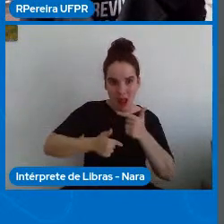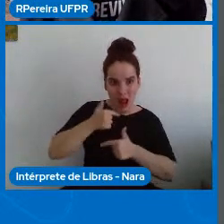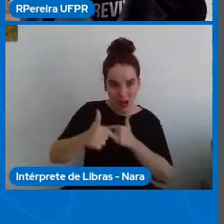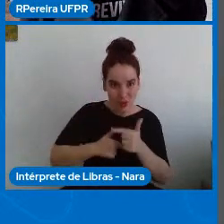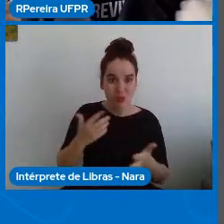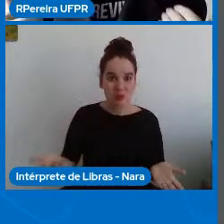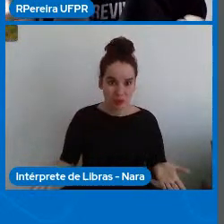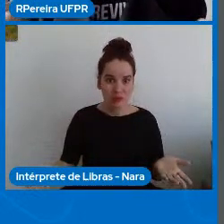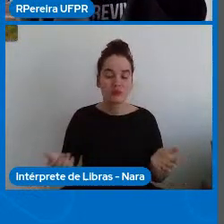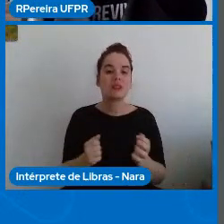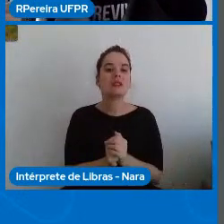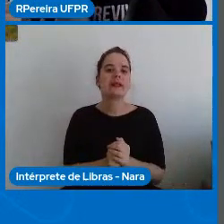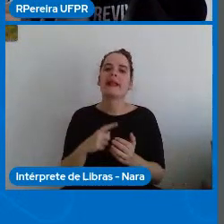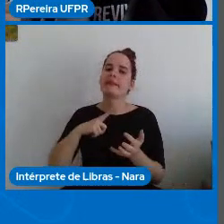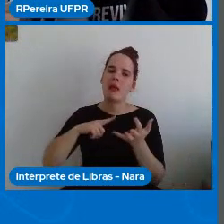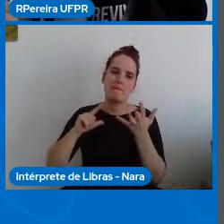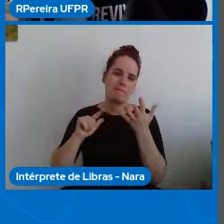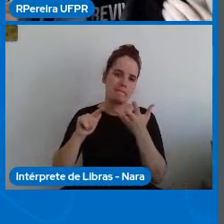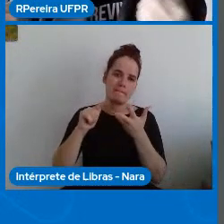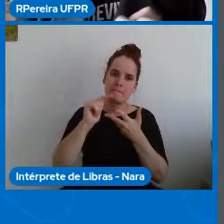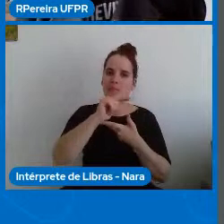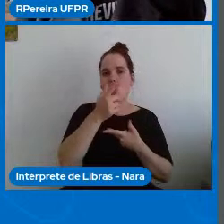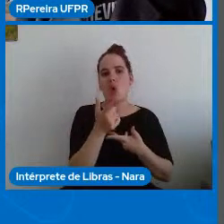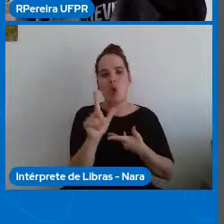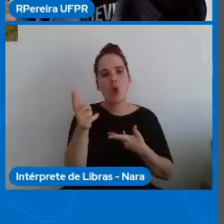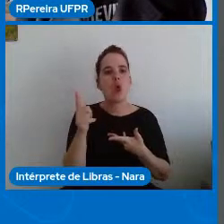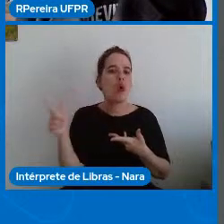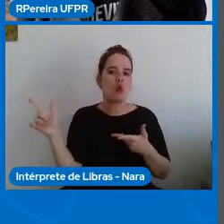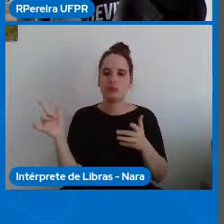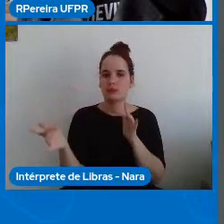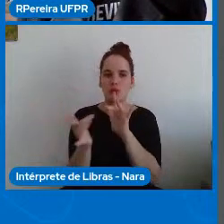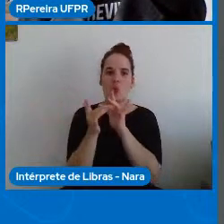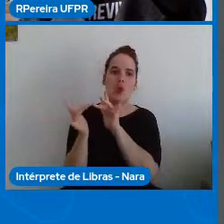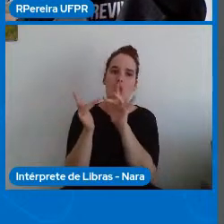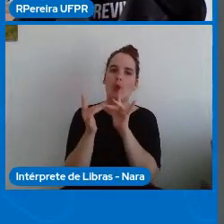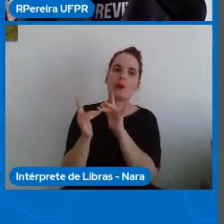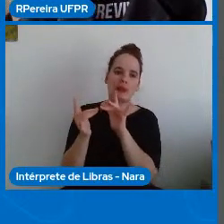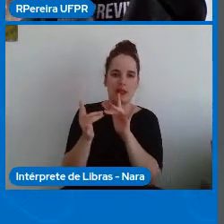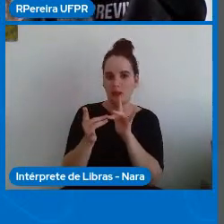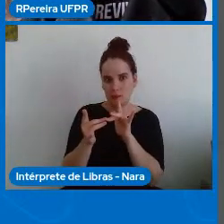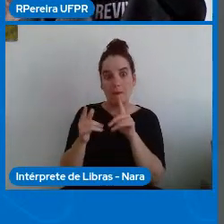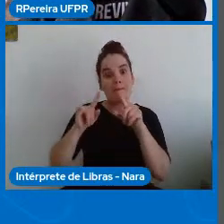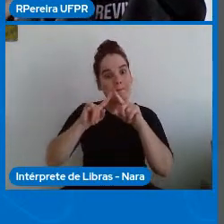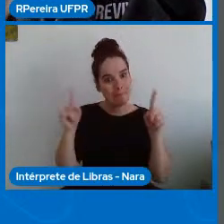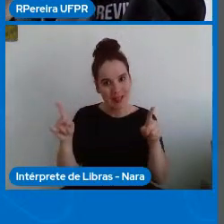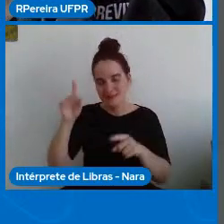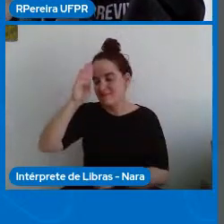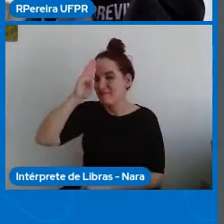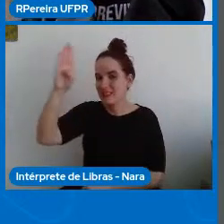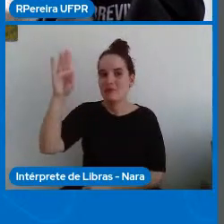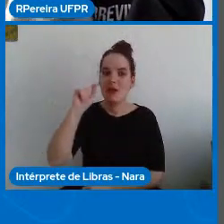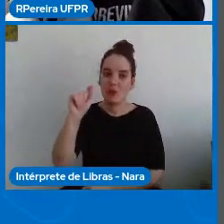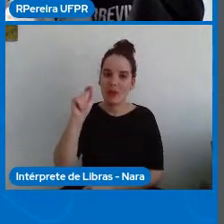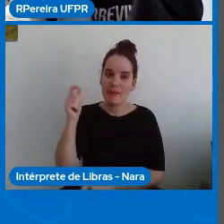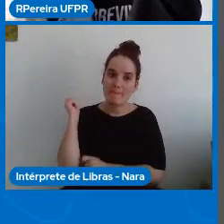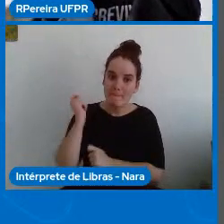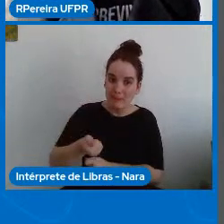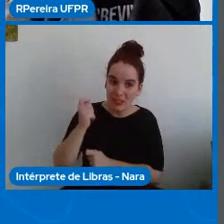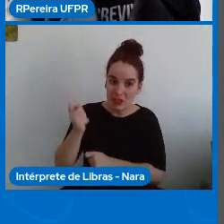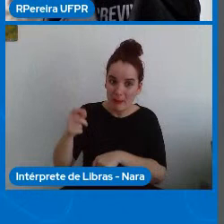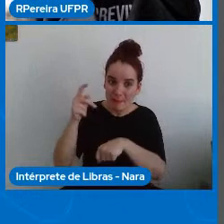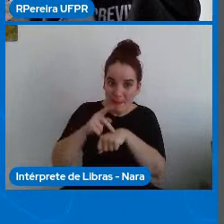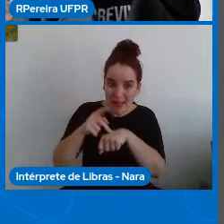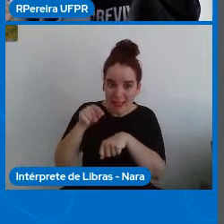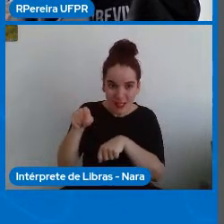havia muitos outros fatores influenciando esse contato, mas o machado de pedra por ser tão central